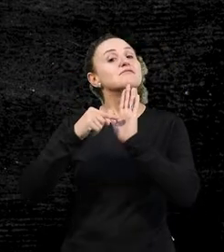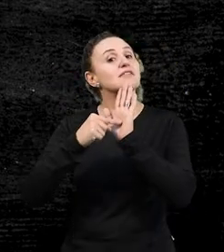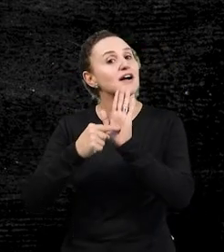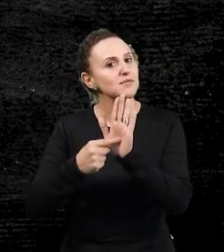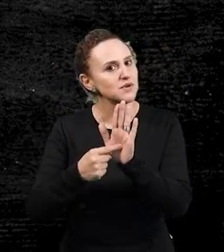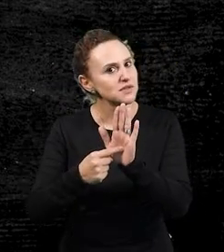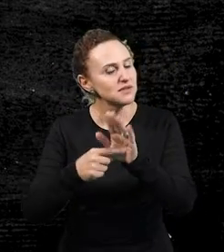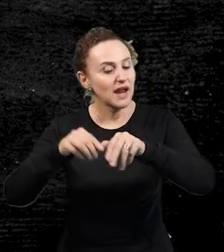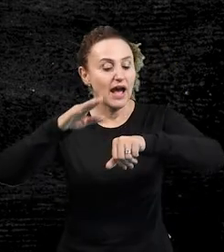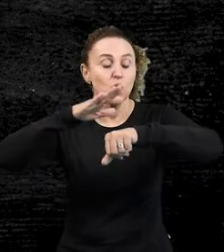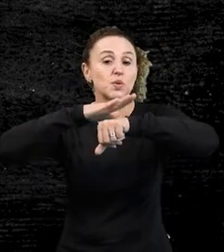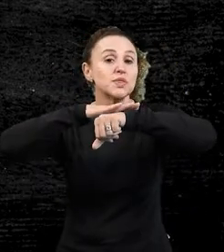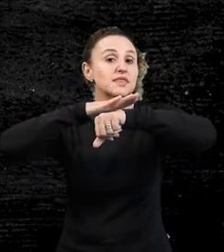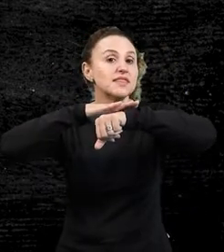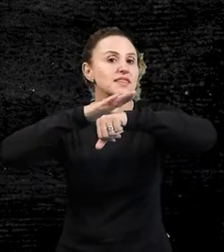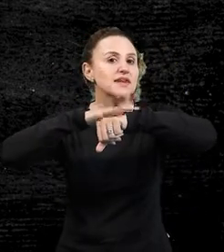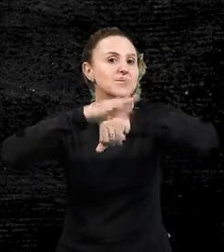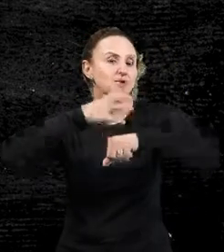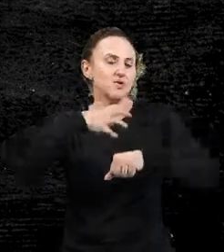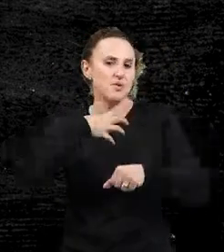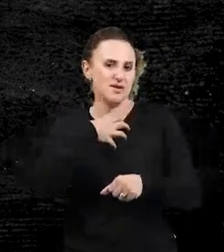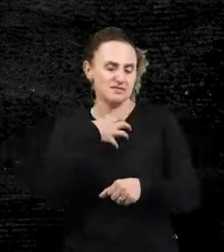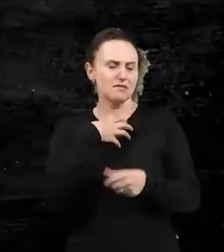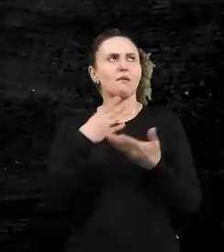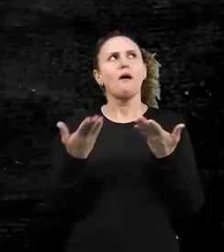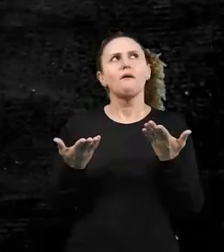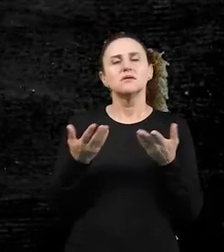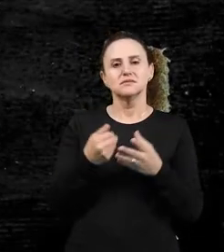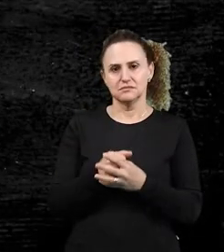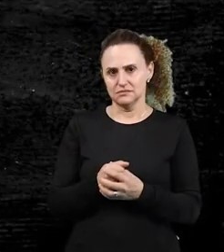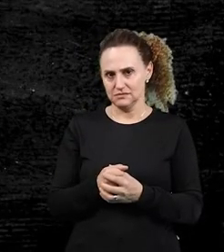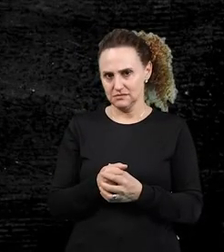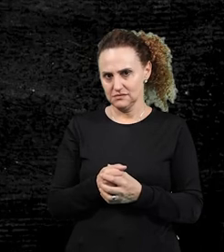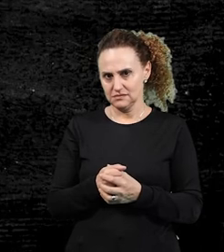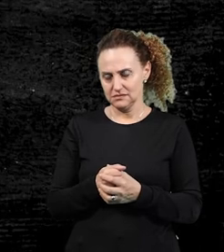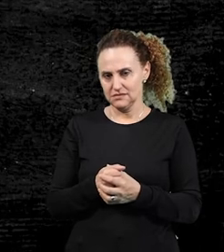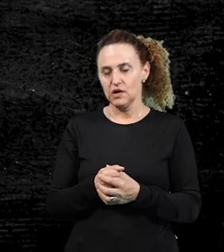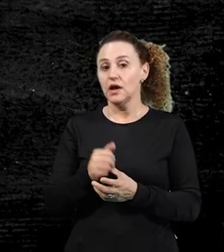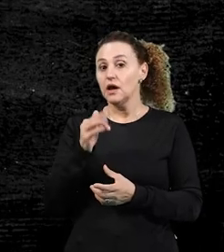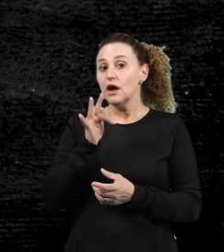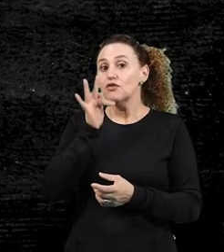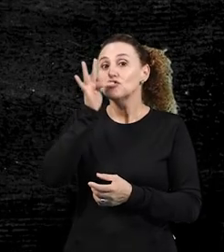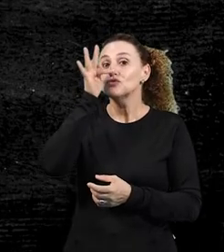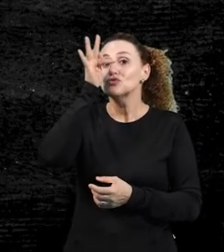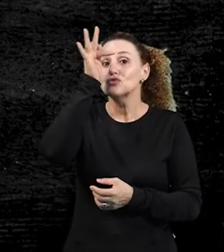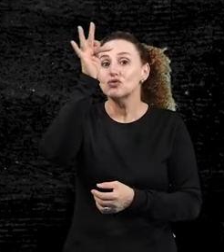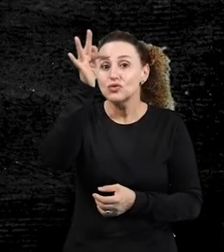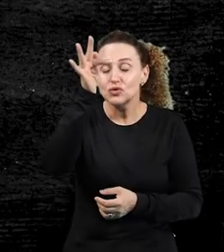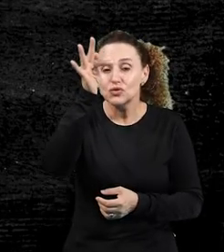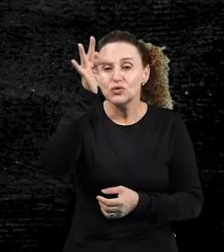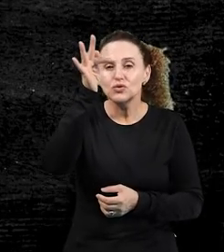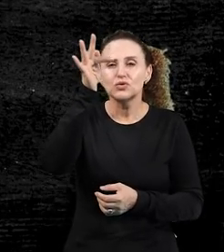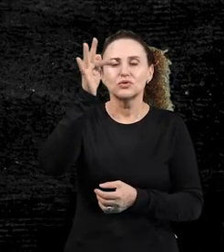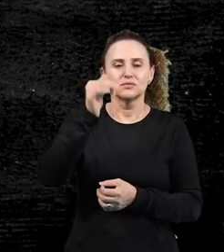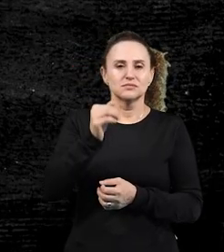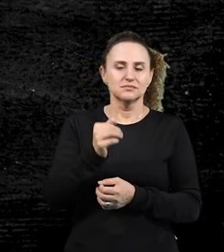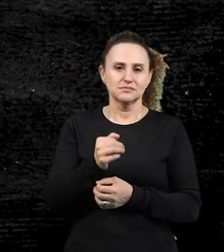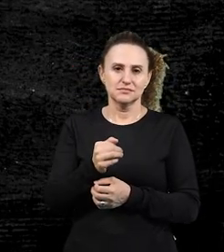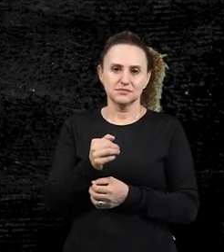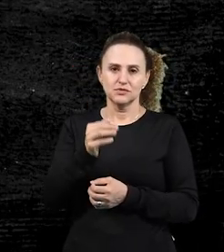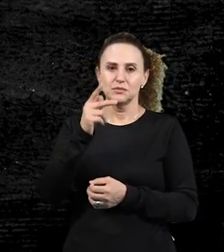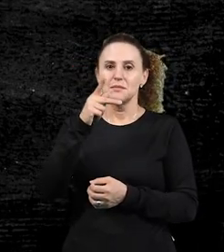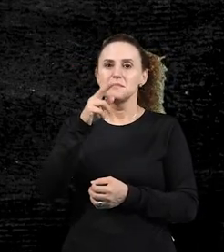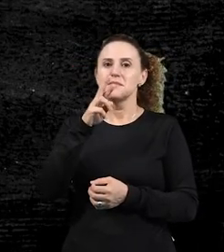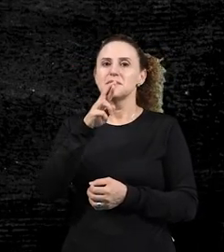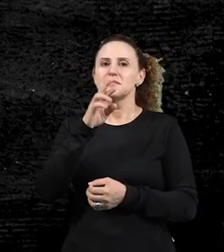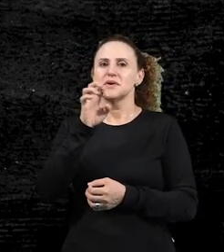aqui é de tempo e modo, qual que é o tempo e modo? É o futuro do pretérito, do